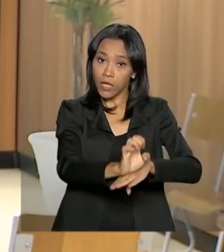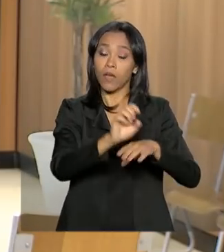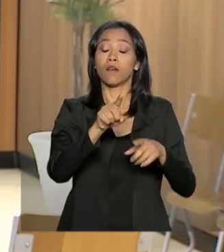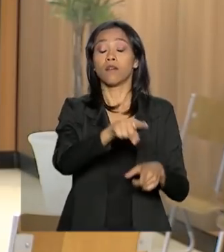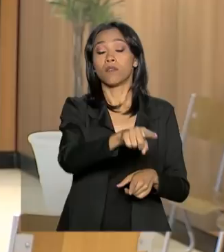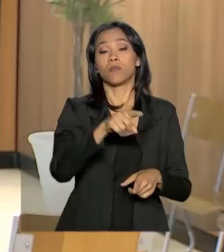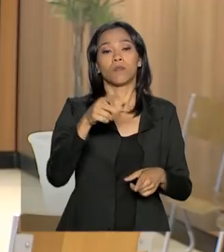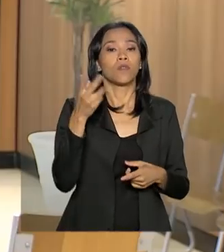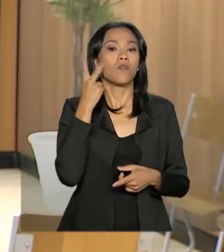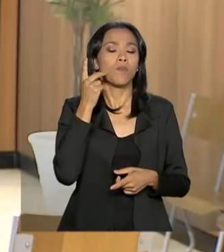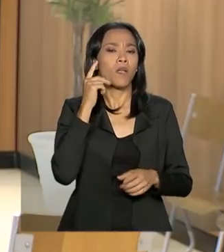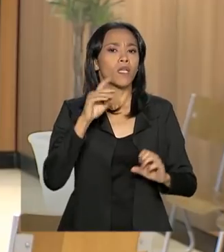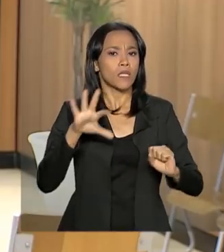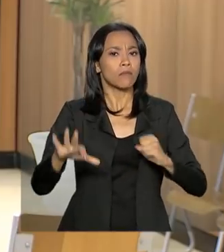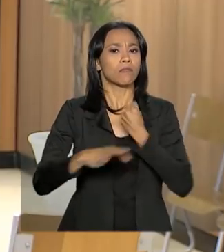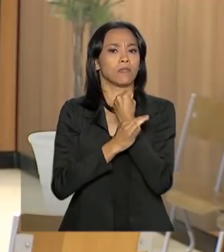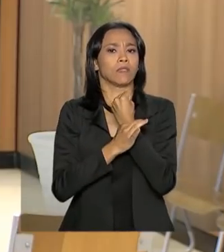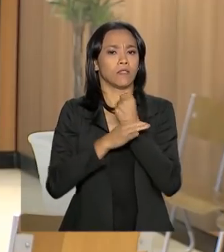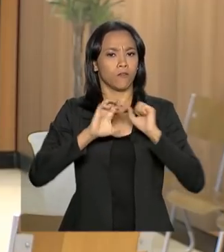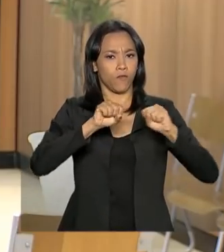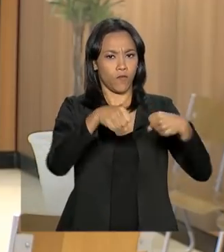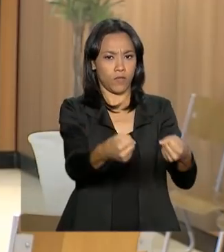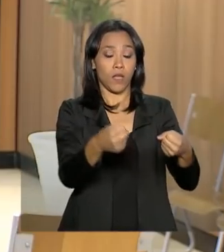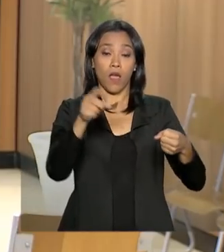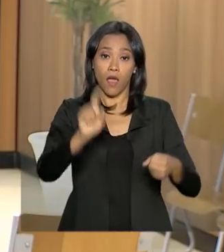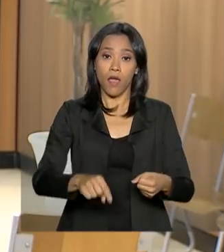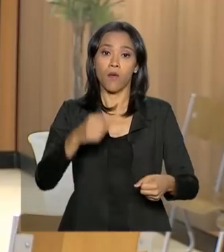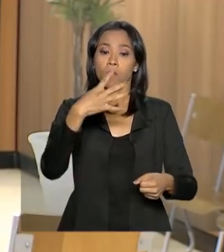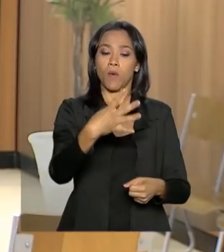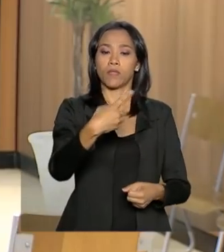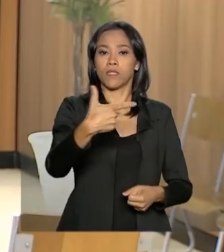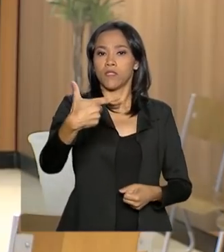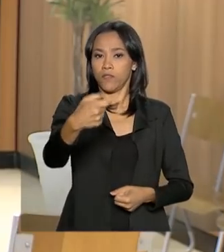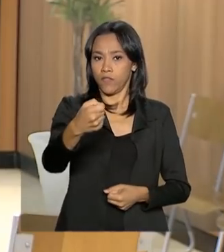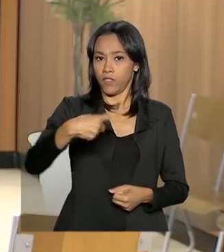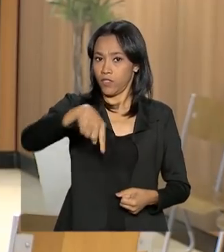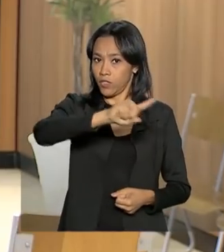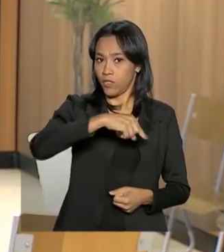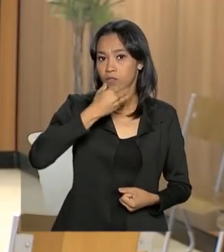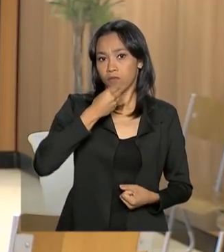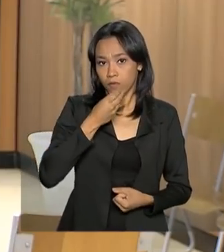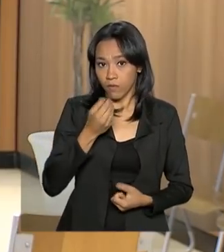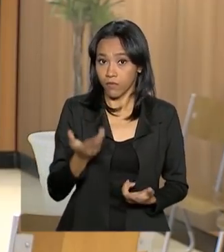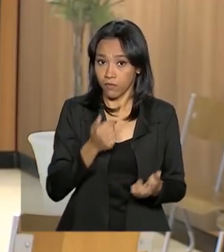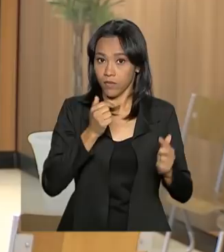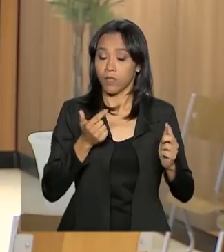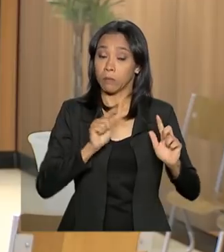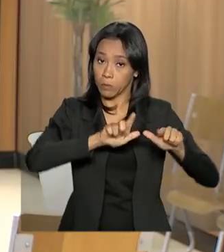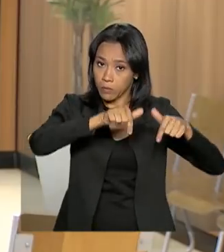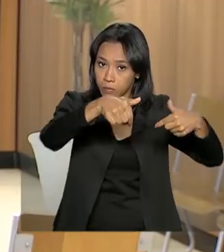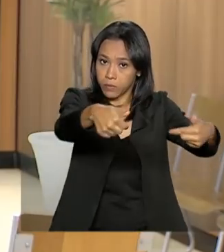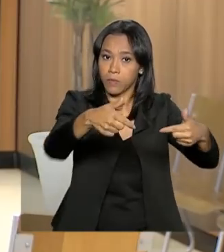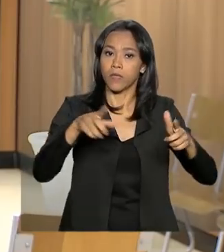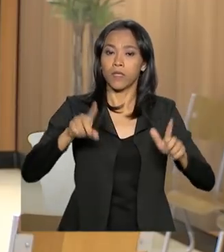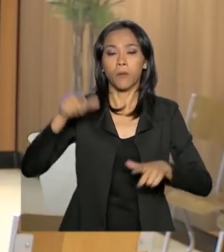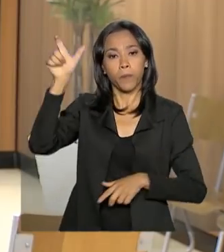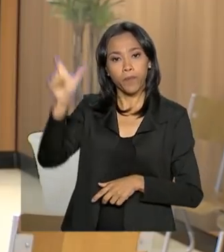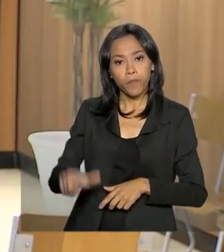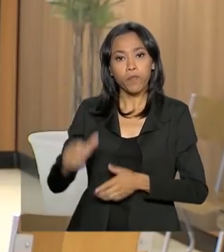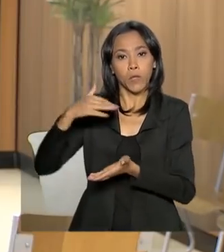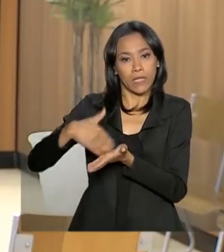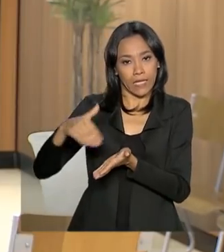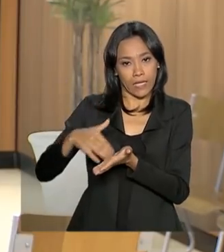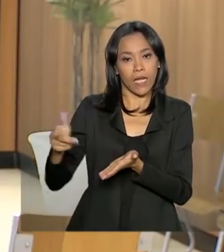segurança no estado. São 420 homens em ação. Segundo o Secretário Nacional de Segurança